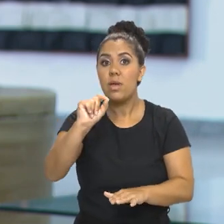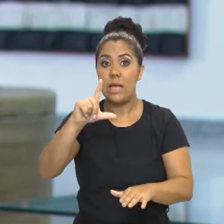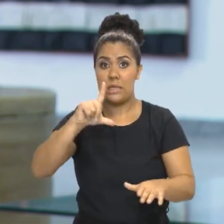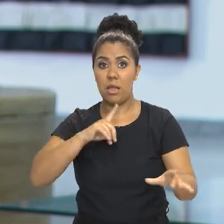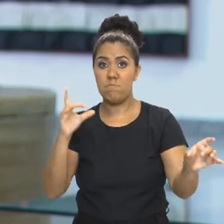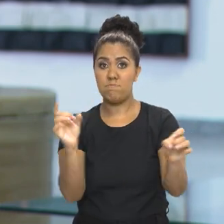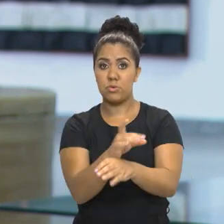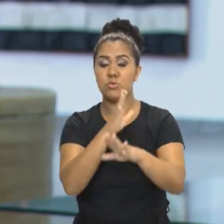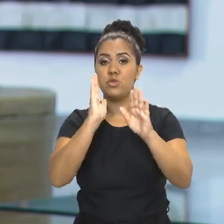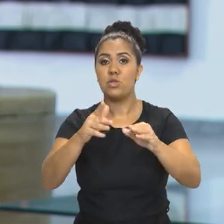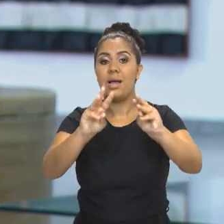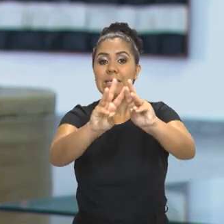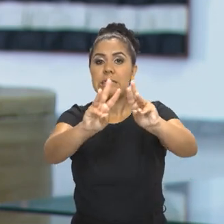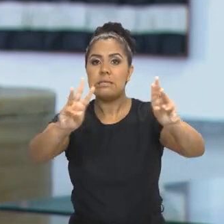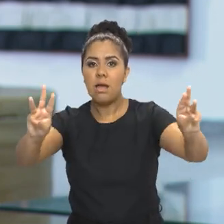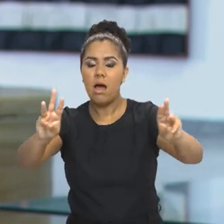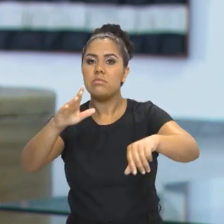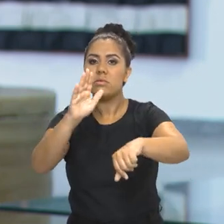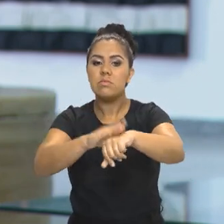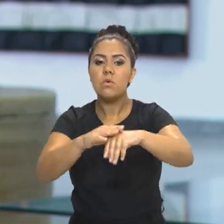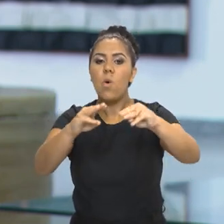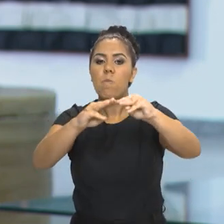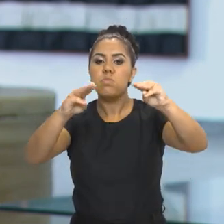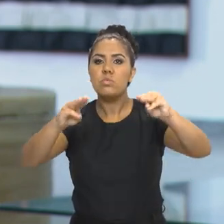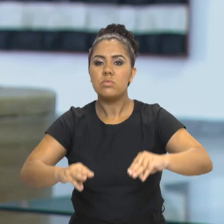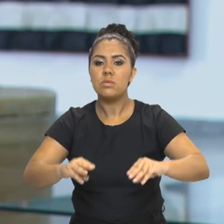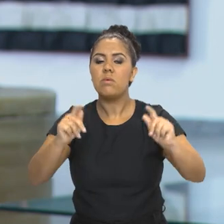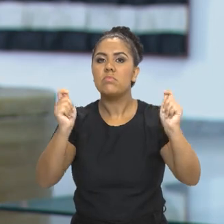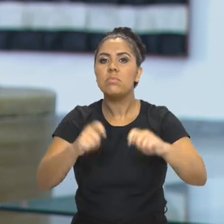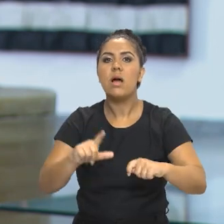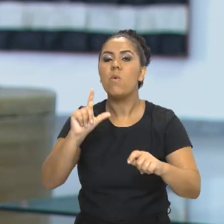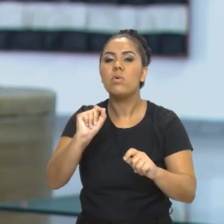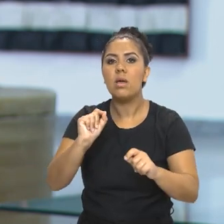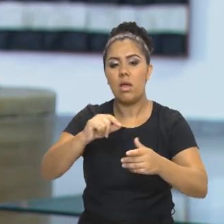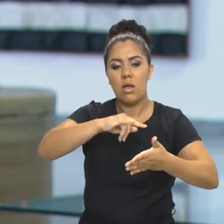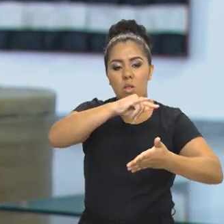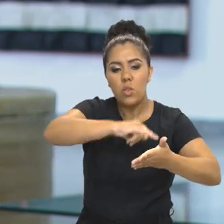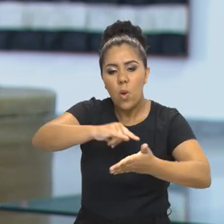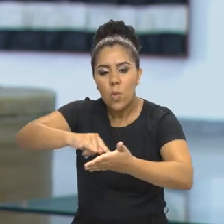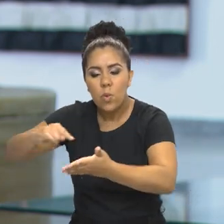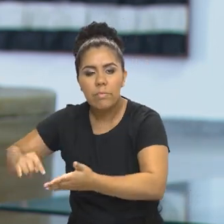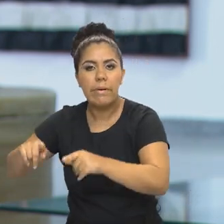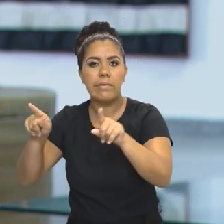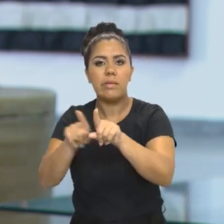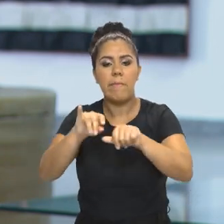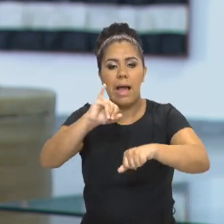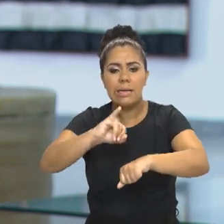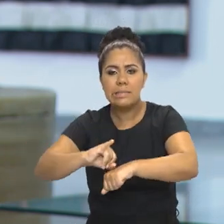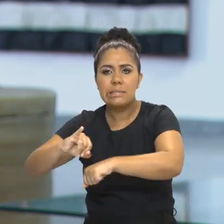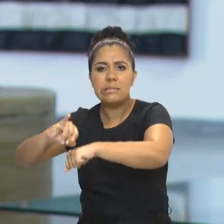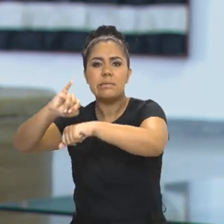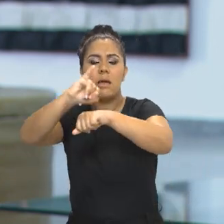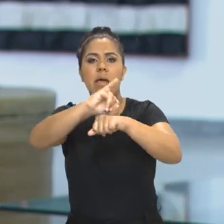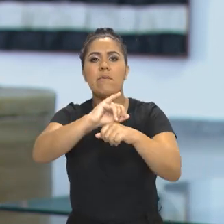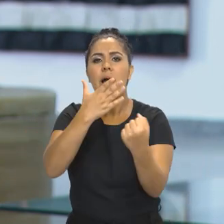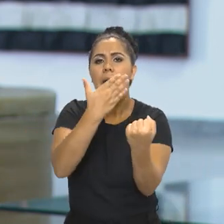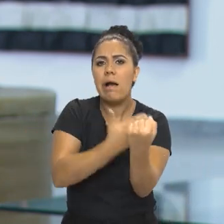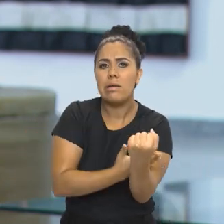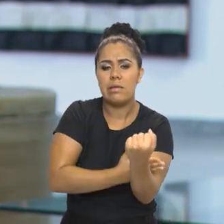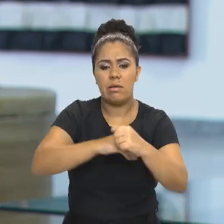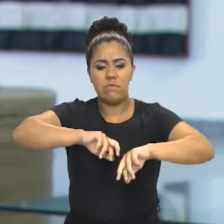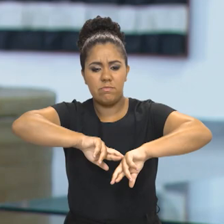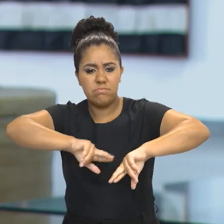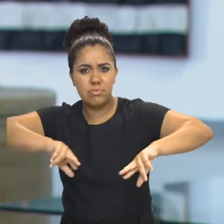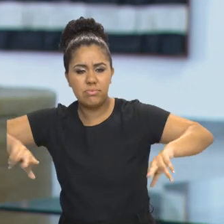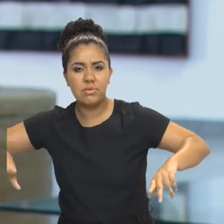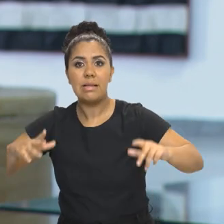sites que já existem e que disponibilizam seus acervos, não só o acervo museológico, também os documentos, os arquivos.